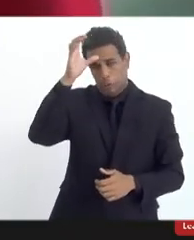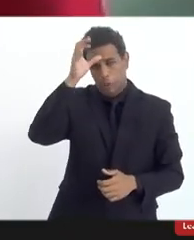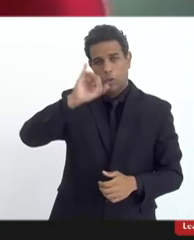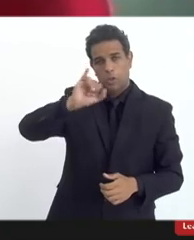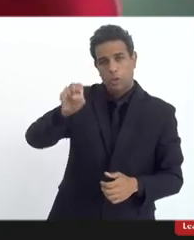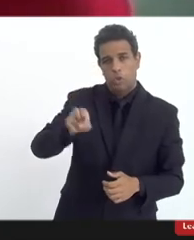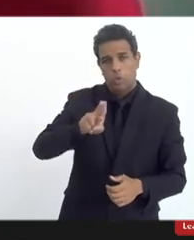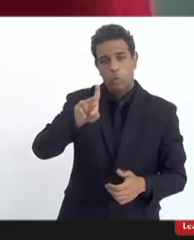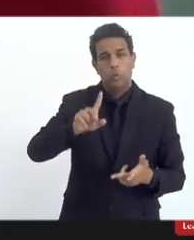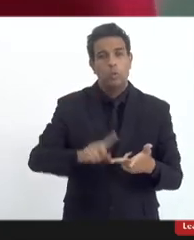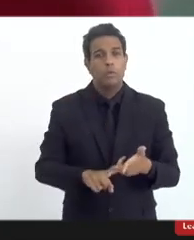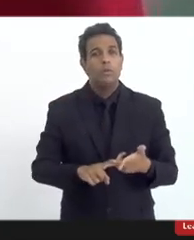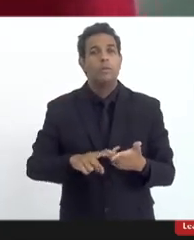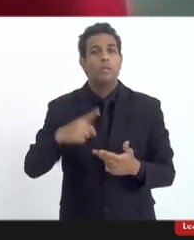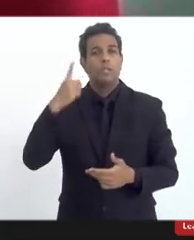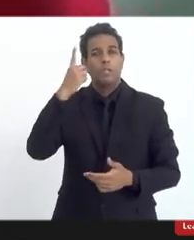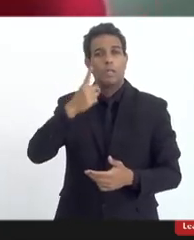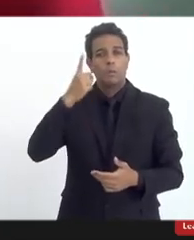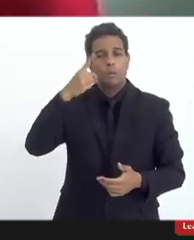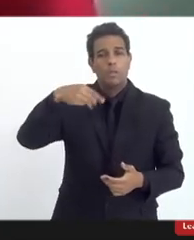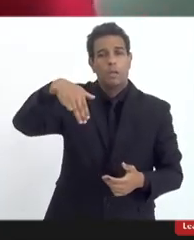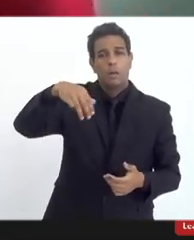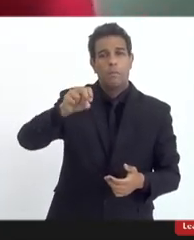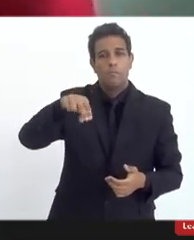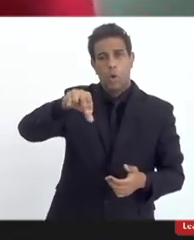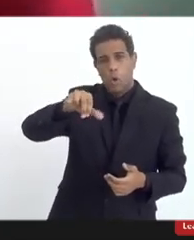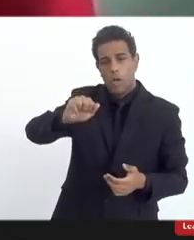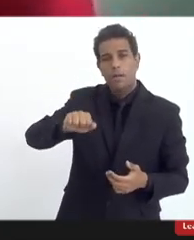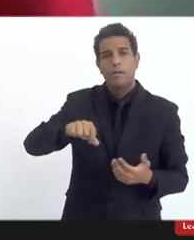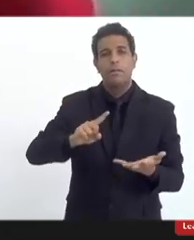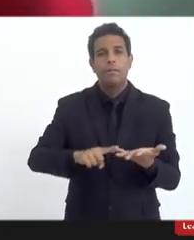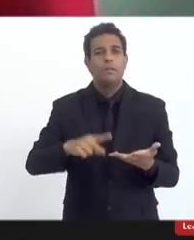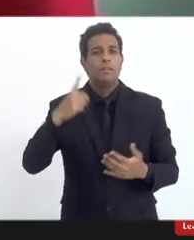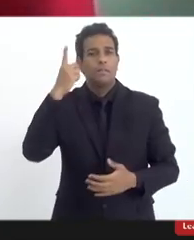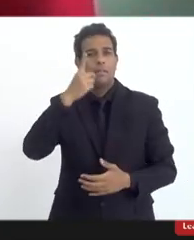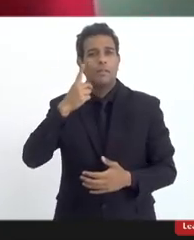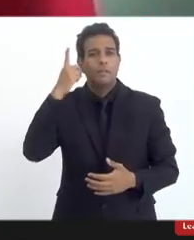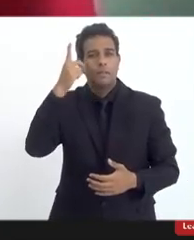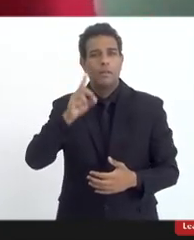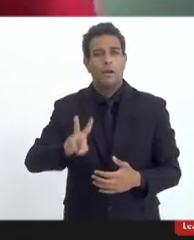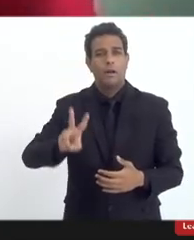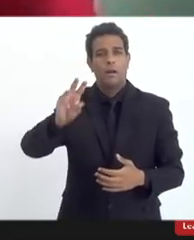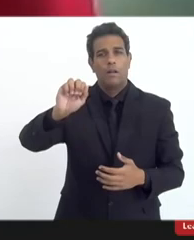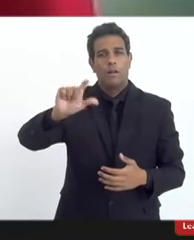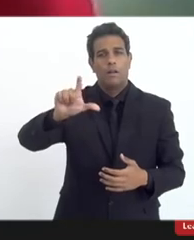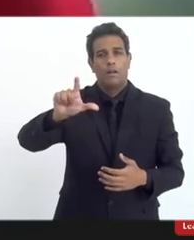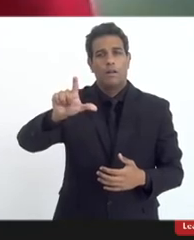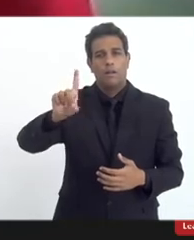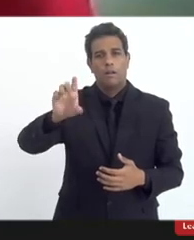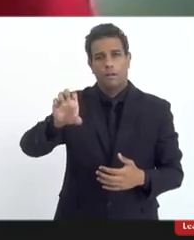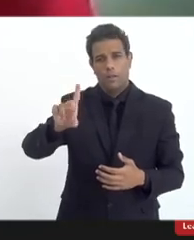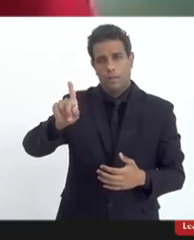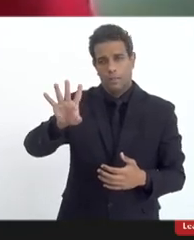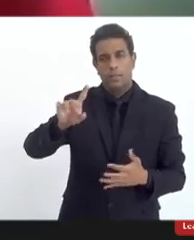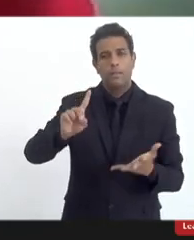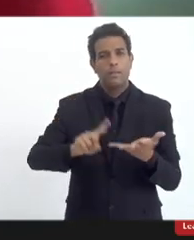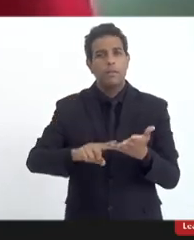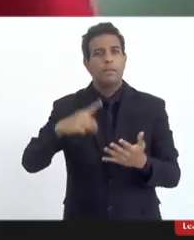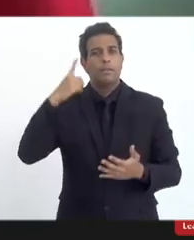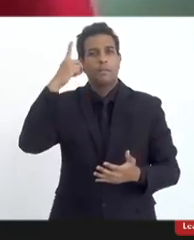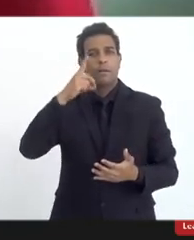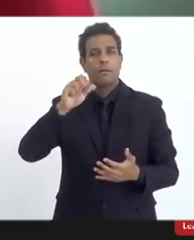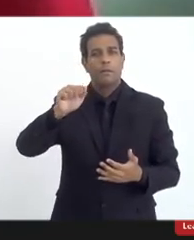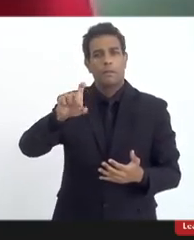deputada Mônica Francisco deputado Valdeck deputada Adriana